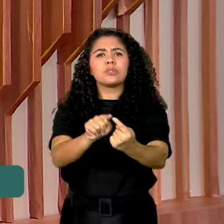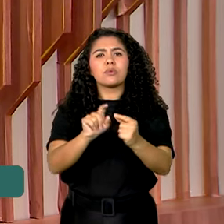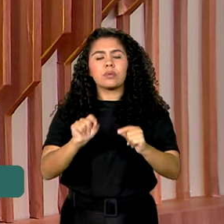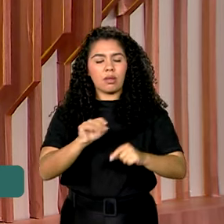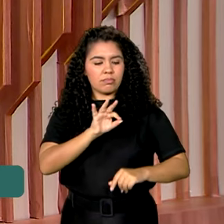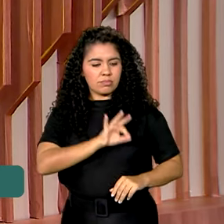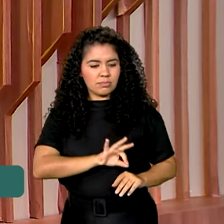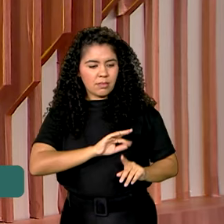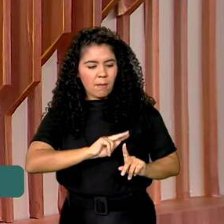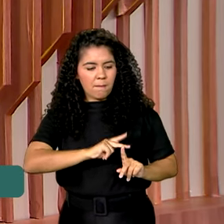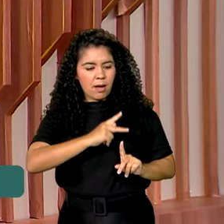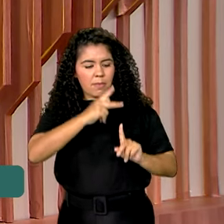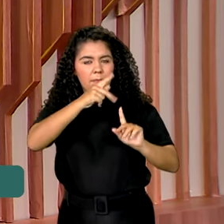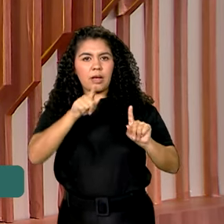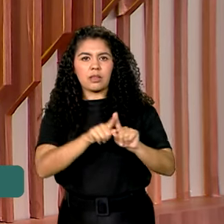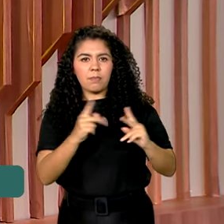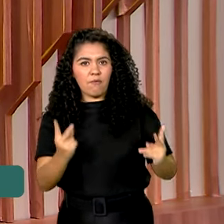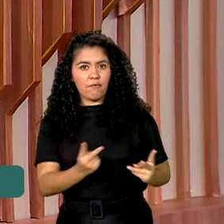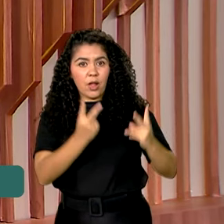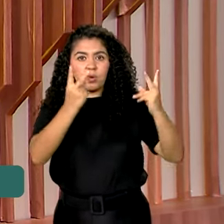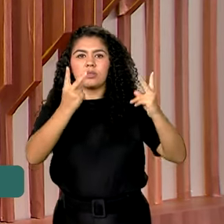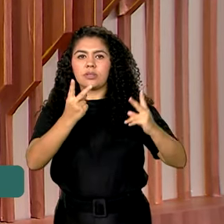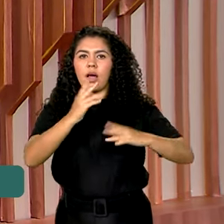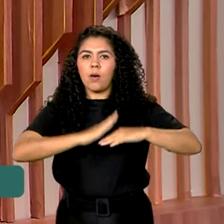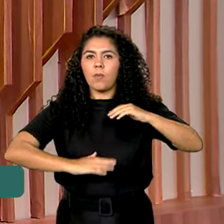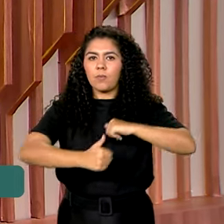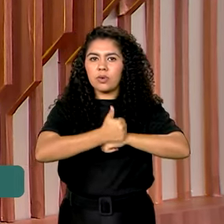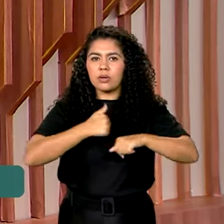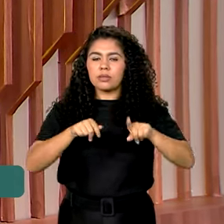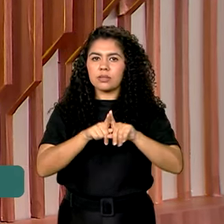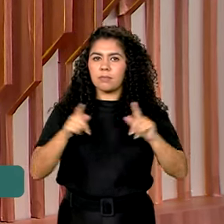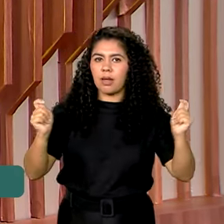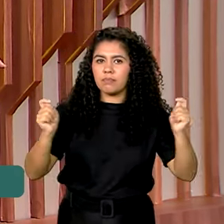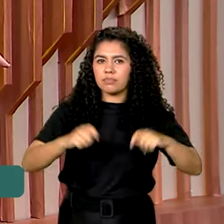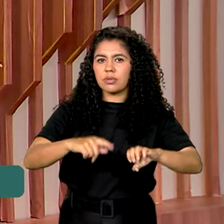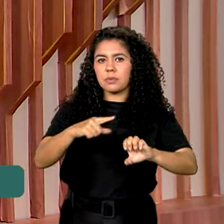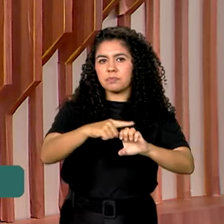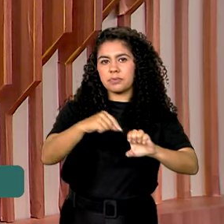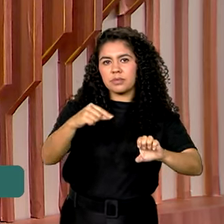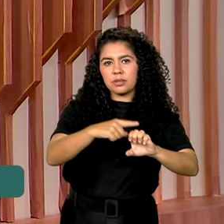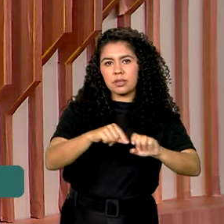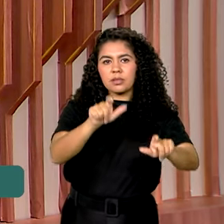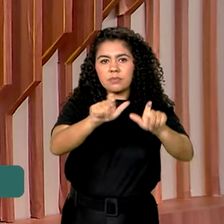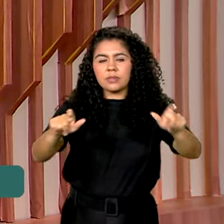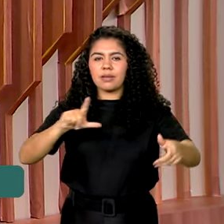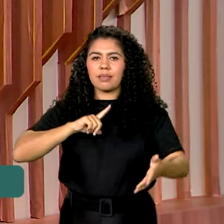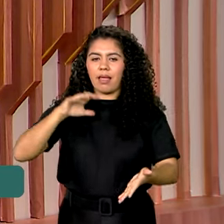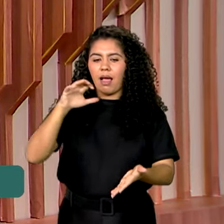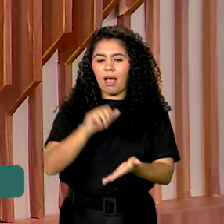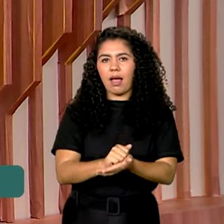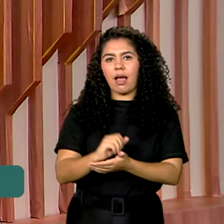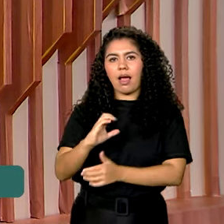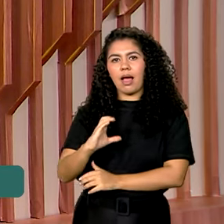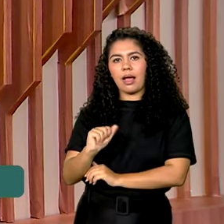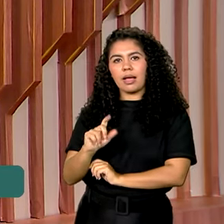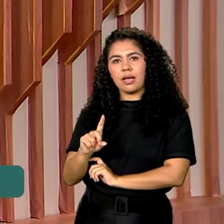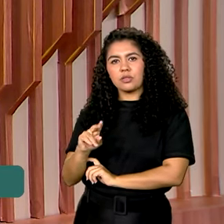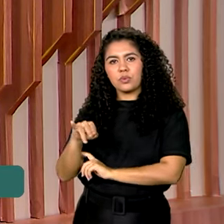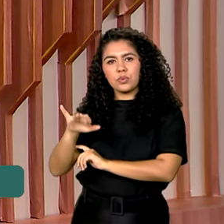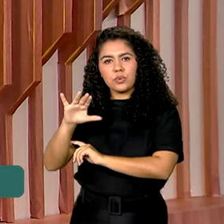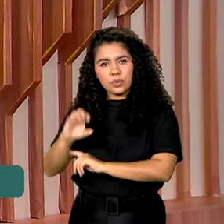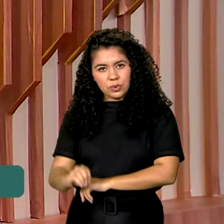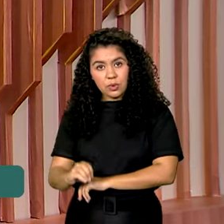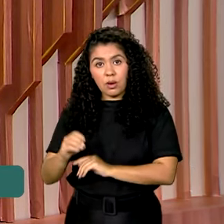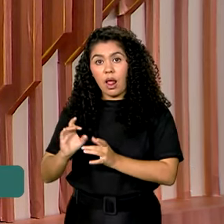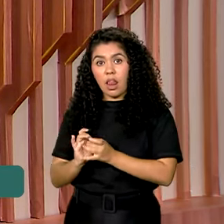a renda e valorizar o trabalho e as capacidades empreendedoras das pessoas inscritas no Cadastro Único. Além de crédito,